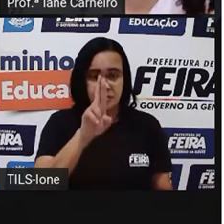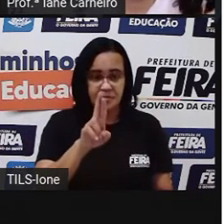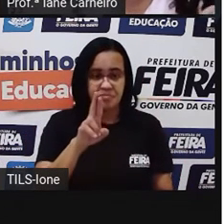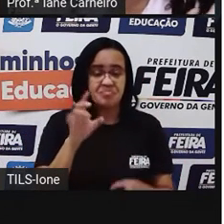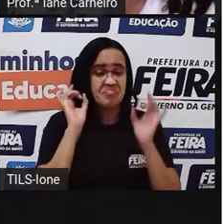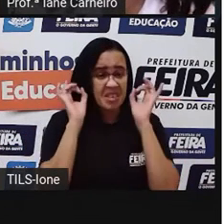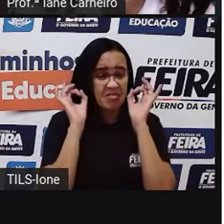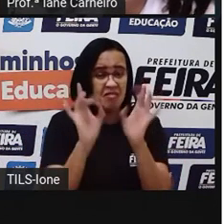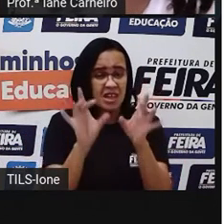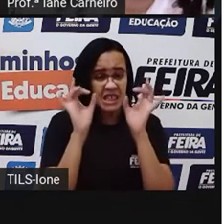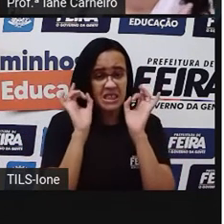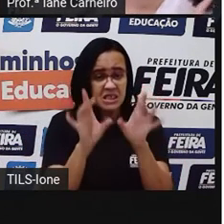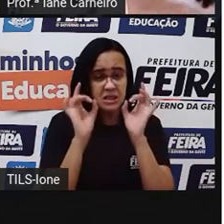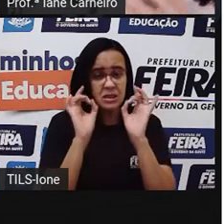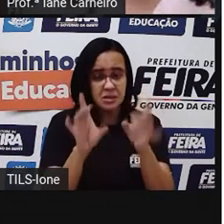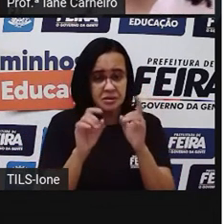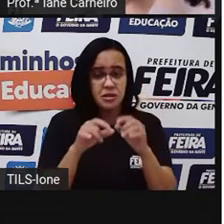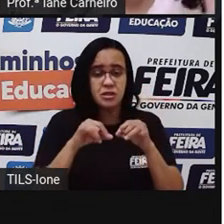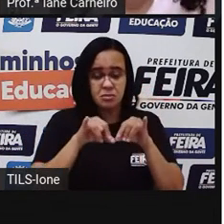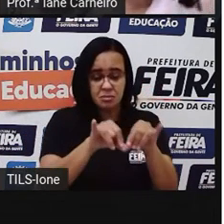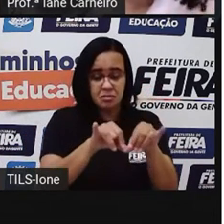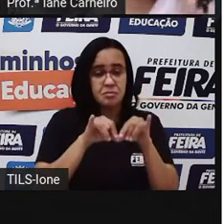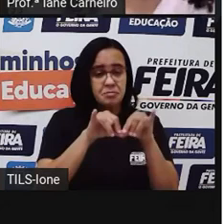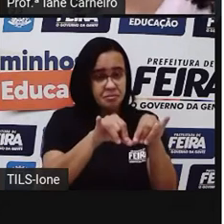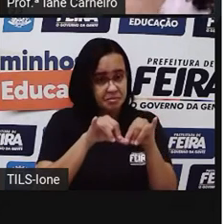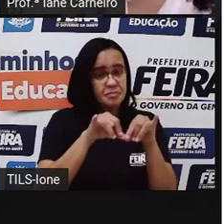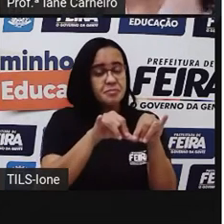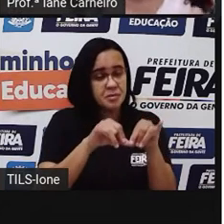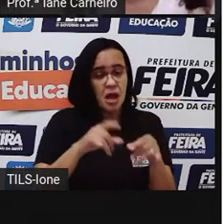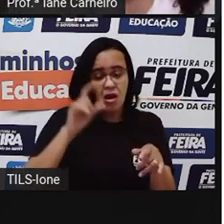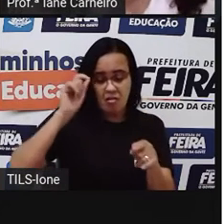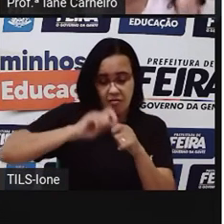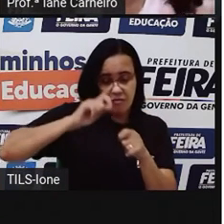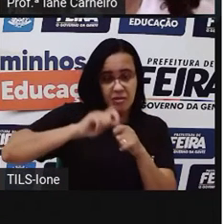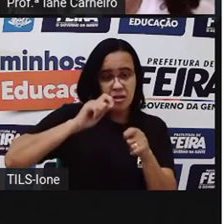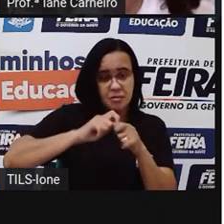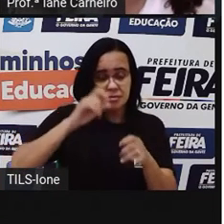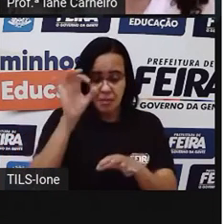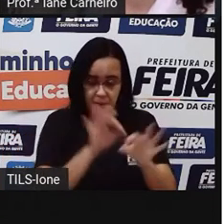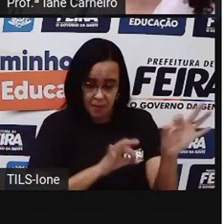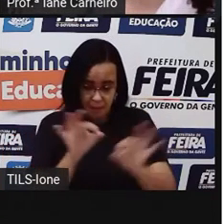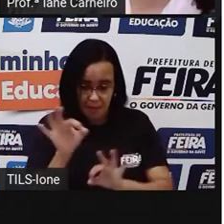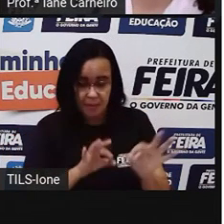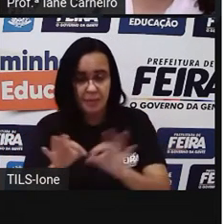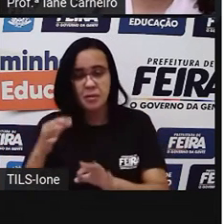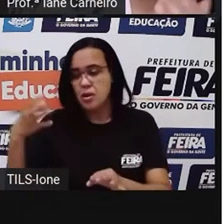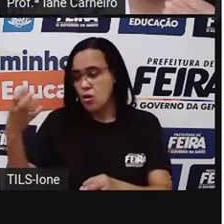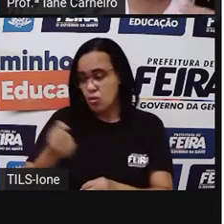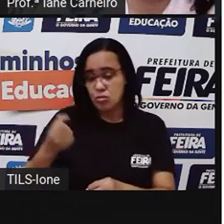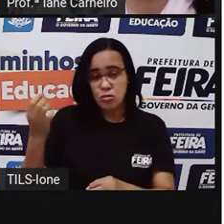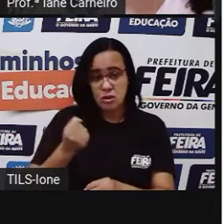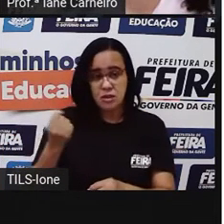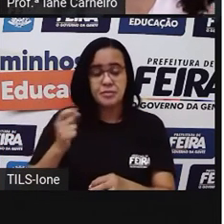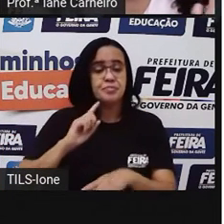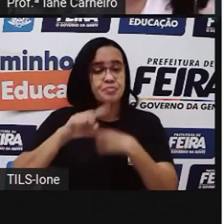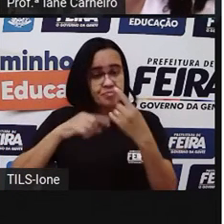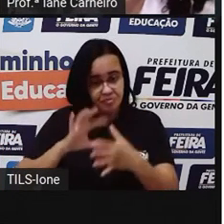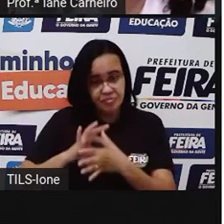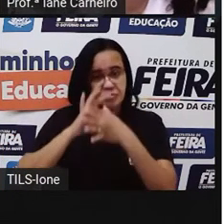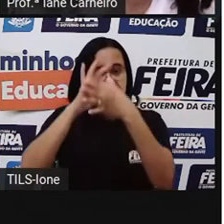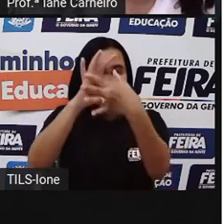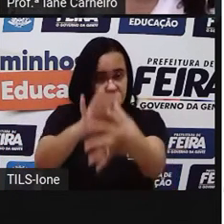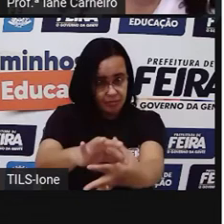supermercado, né? Ele fabricou ali os produtos com leite e ele leva para onde? Para o